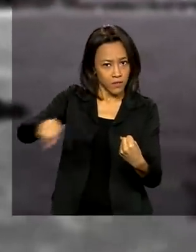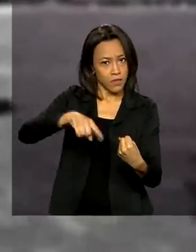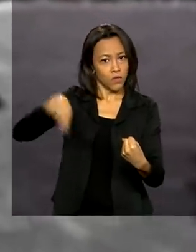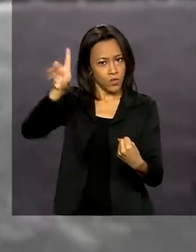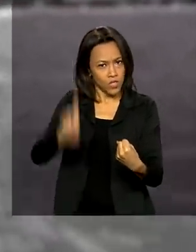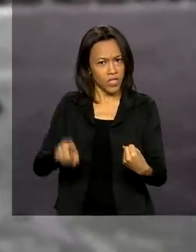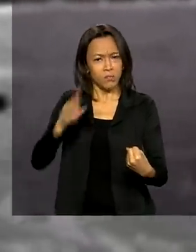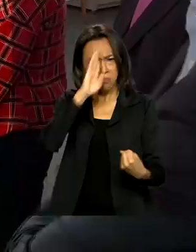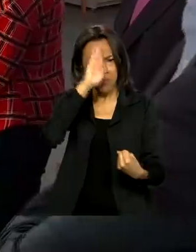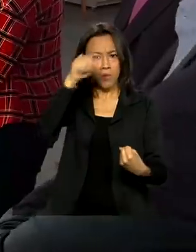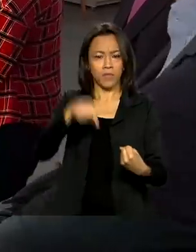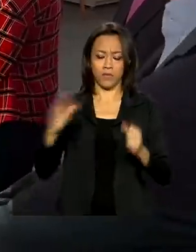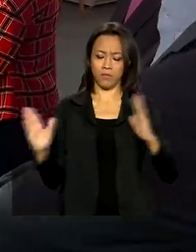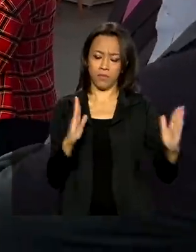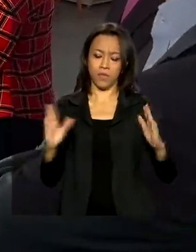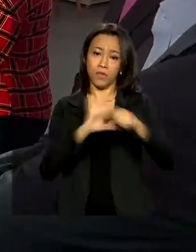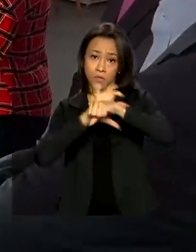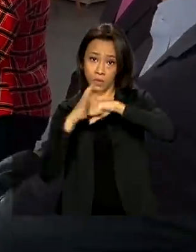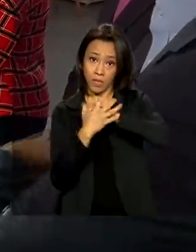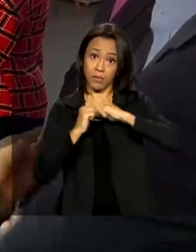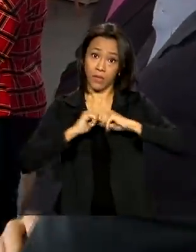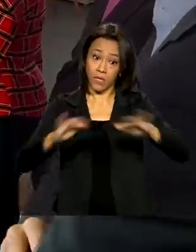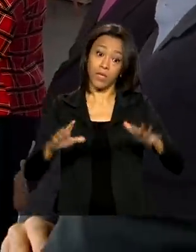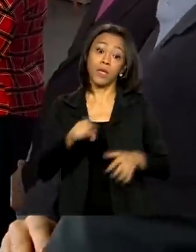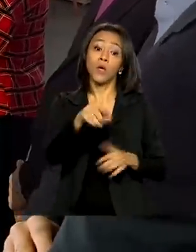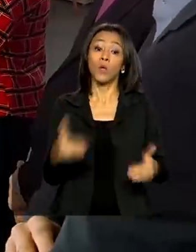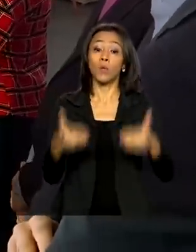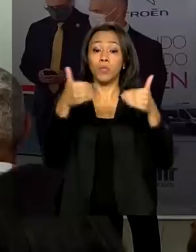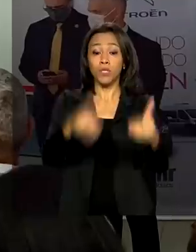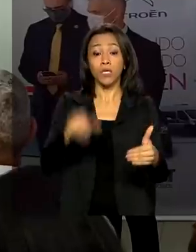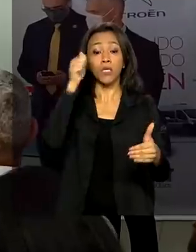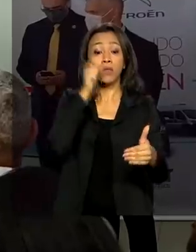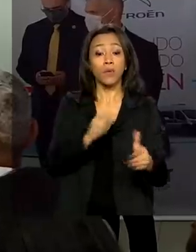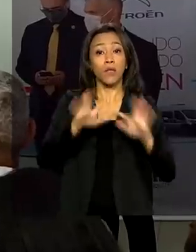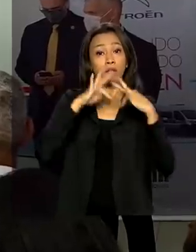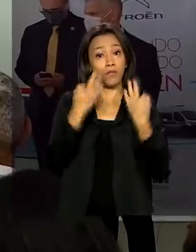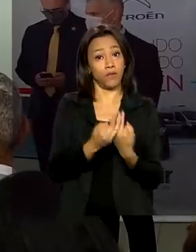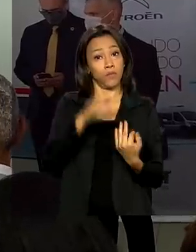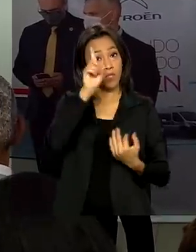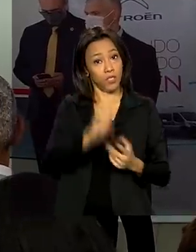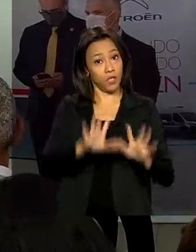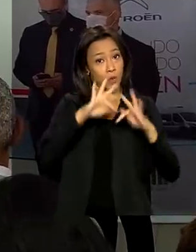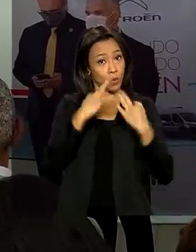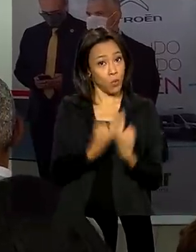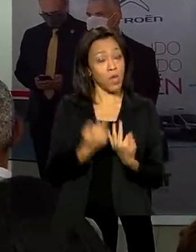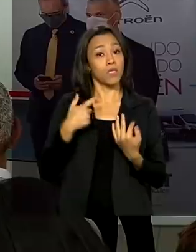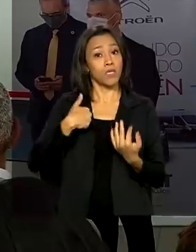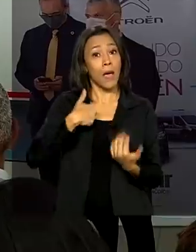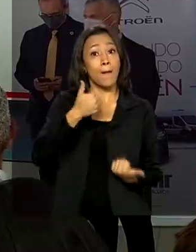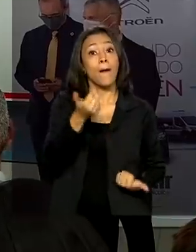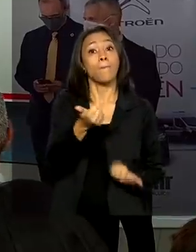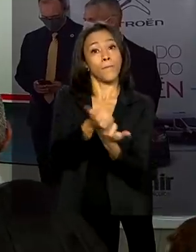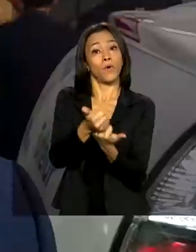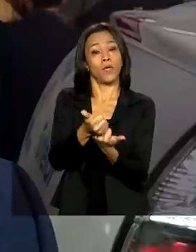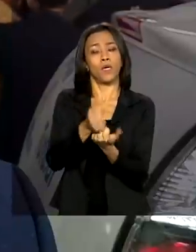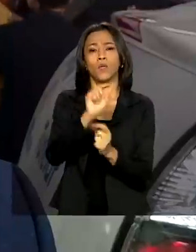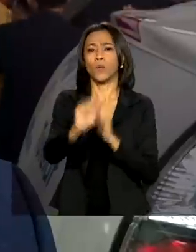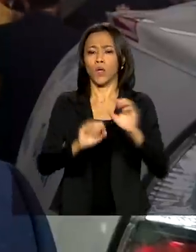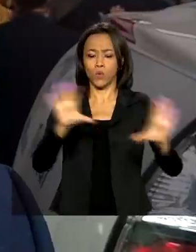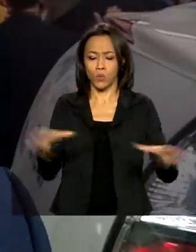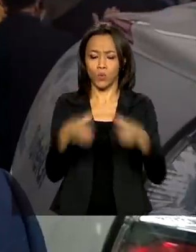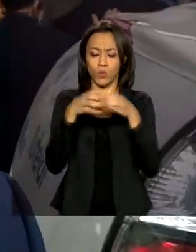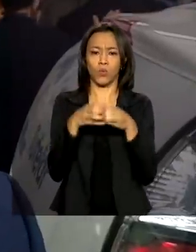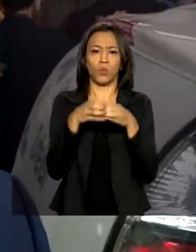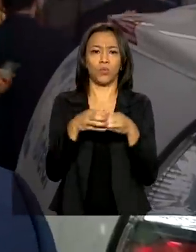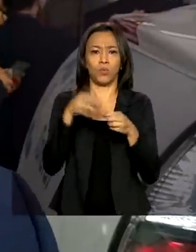período de isolamento social, o Ministério da Mulher, da Família e dos Direitos Humanos está equipando os conselhos tutelares. Estamos